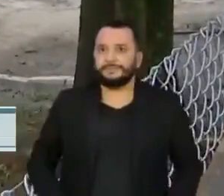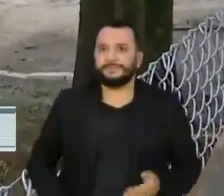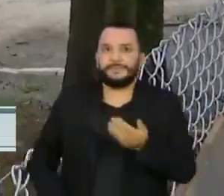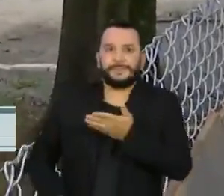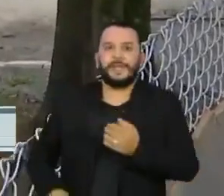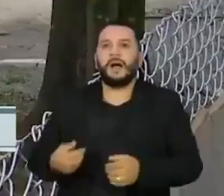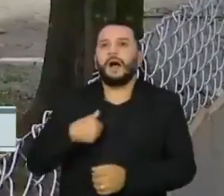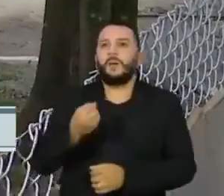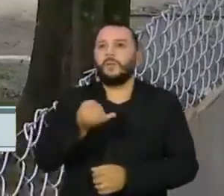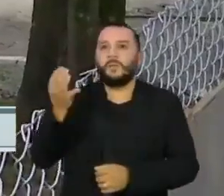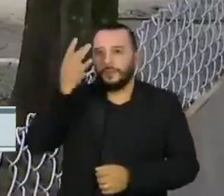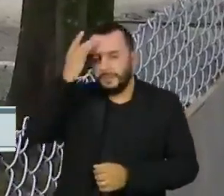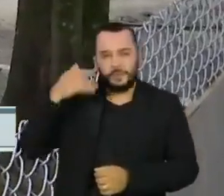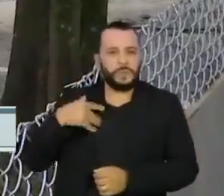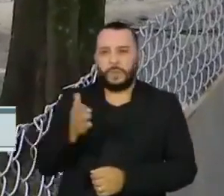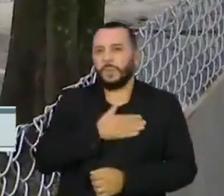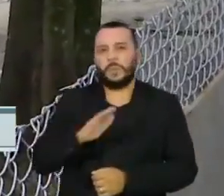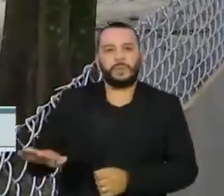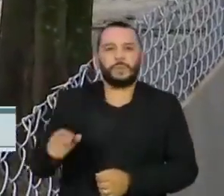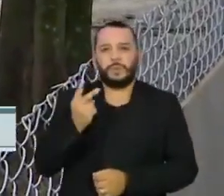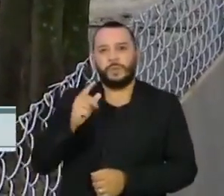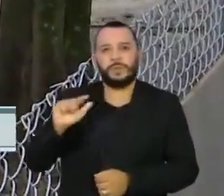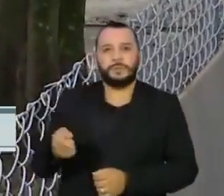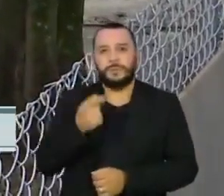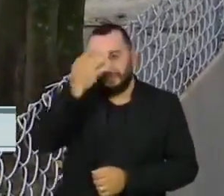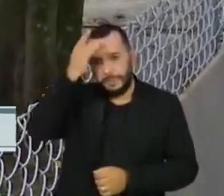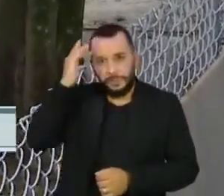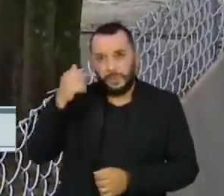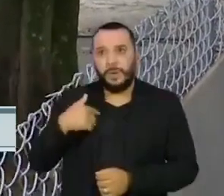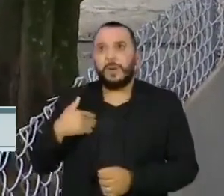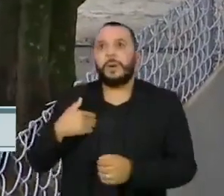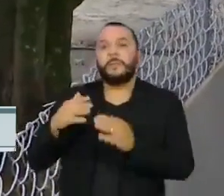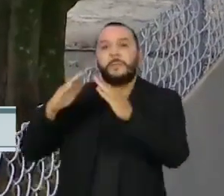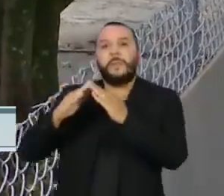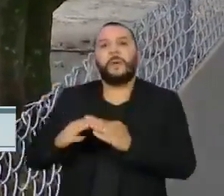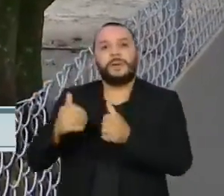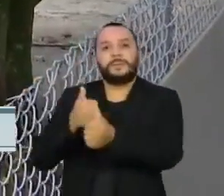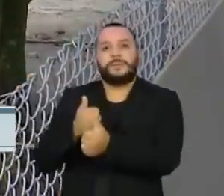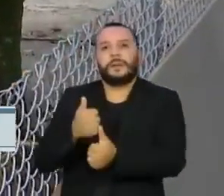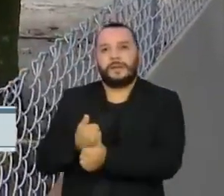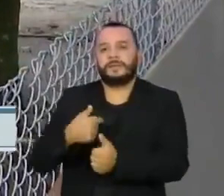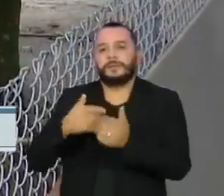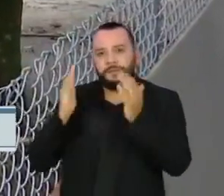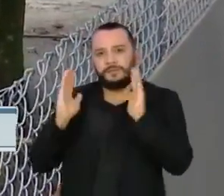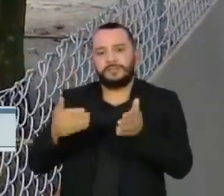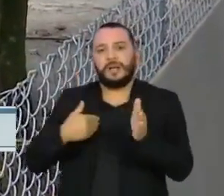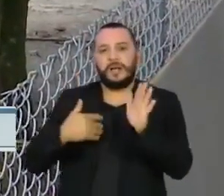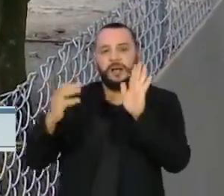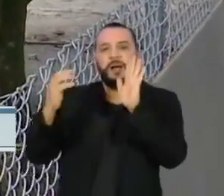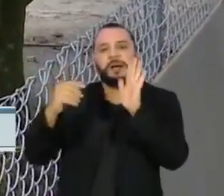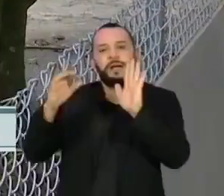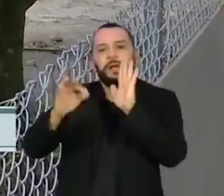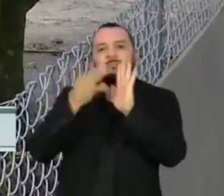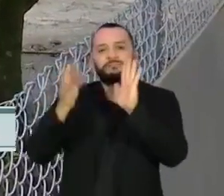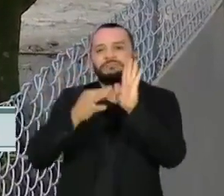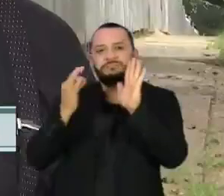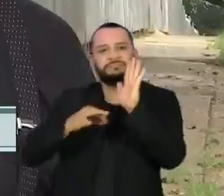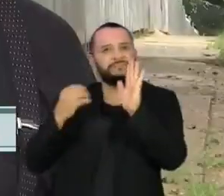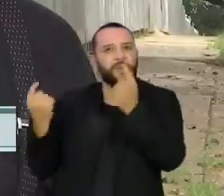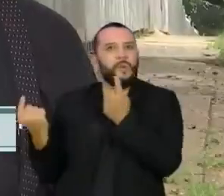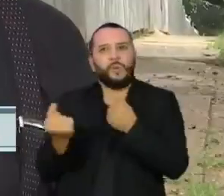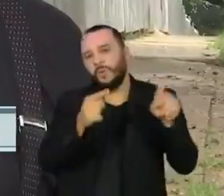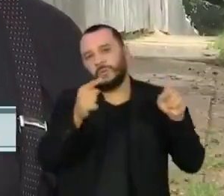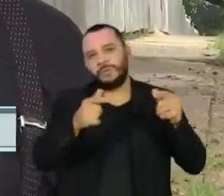desagradou as quase 2 mil pessoas de bairros vizinhos que se manifestaram através de um abaixo-assinado contra a decisão.